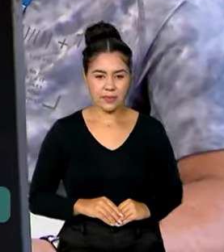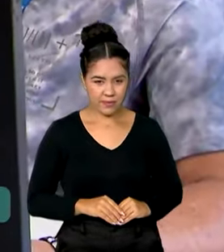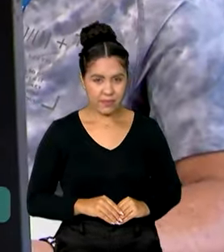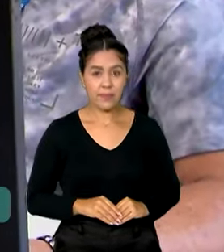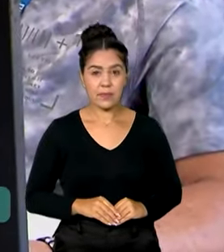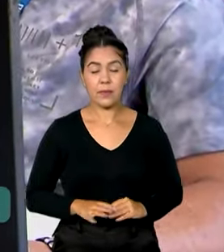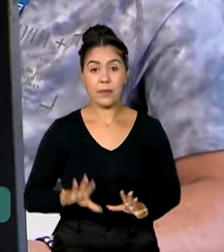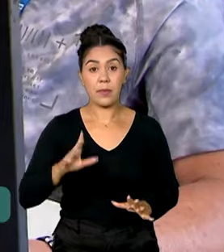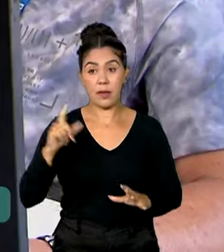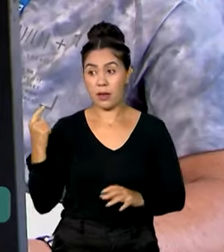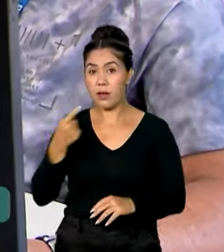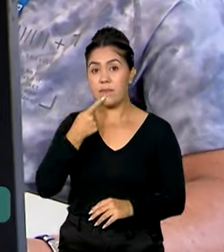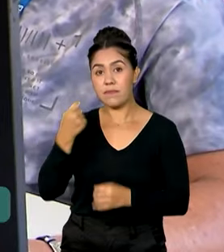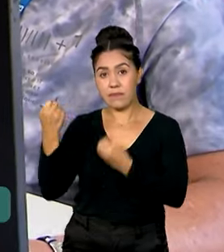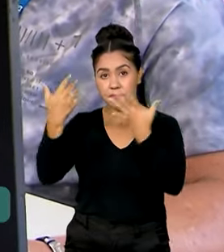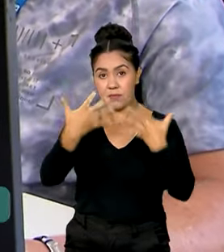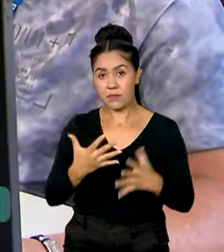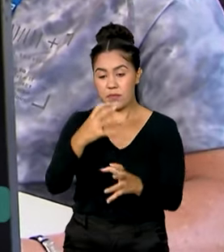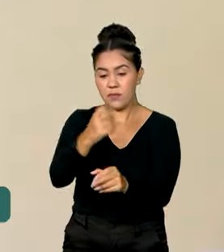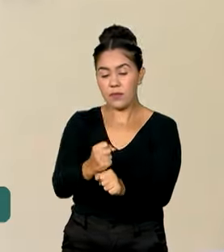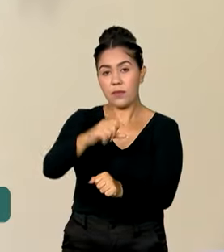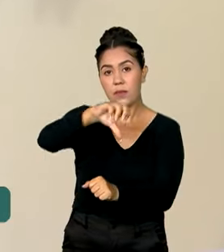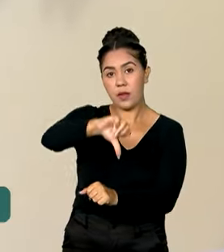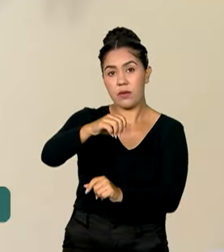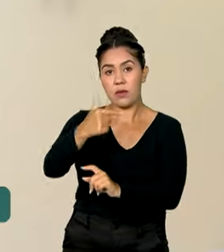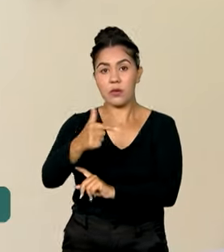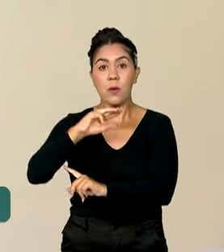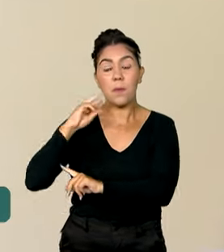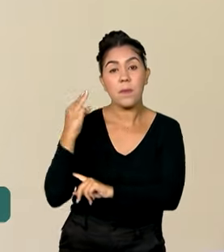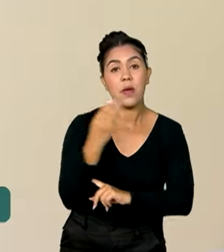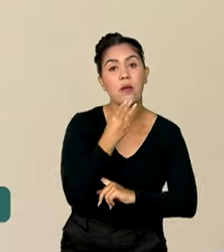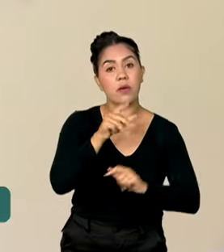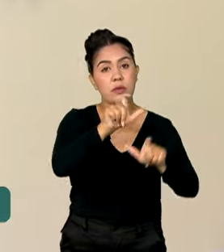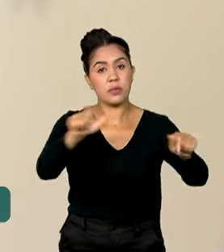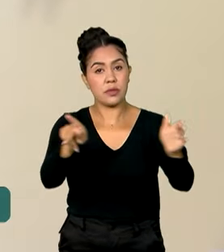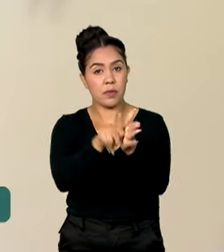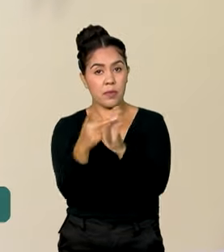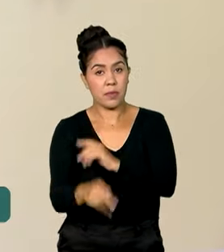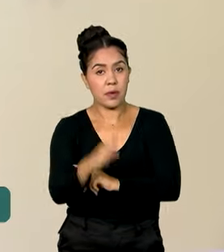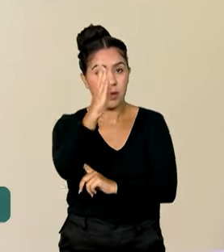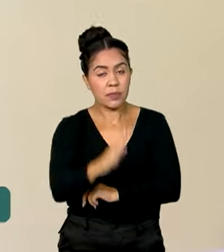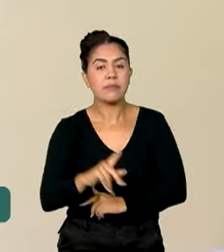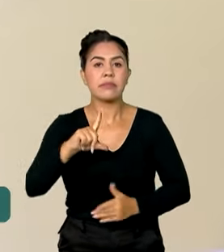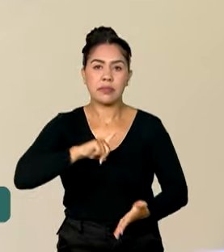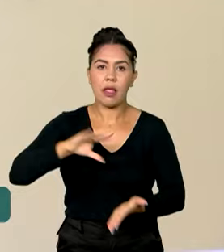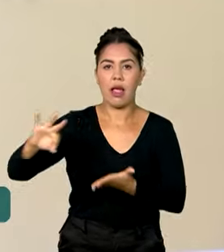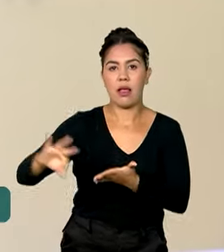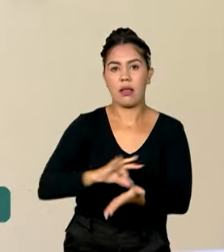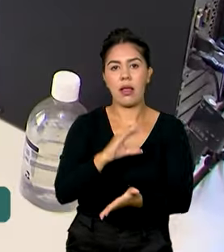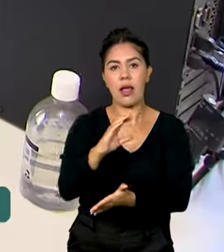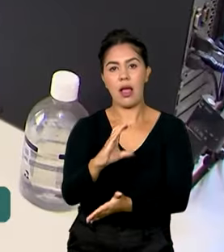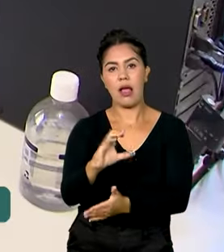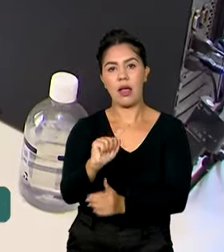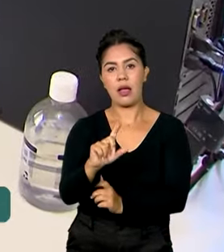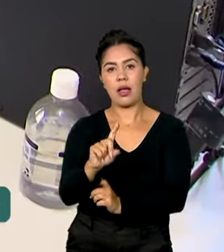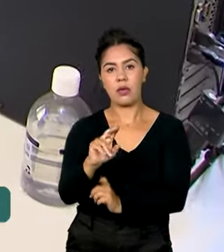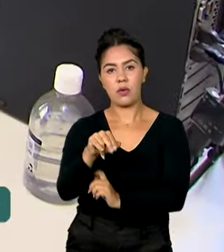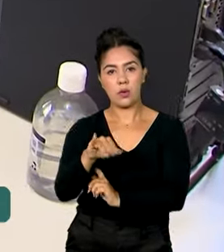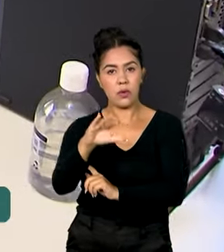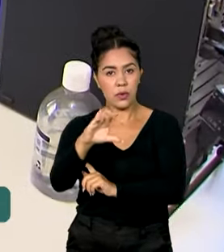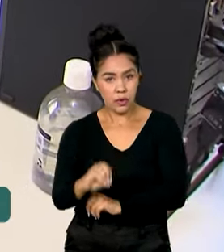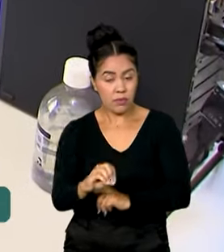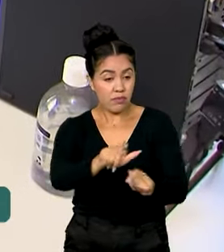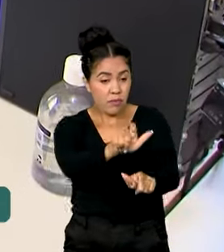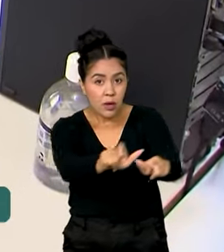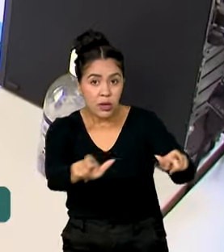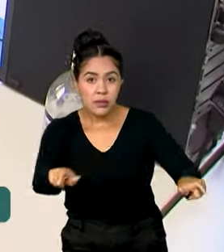Atualmente, 92 milhões de brasileiros de baixa renda estão inscritos no Cadastro Único. Essas pessoas